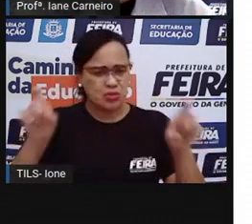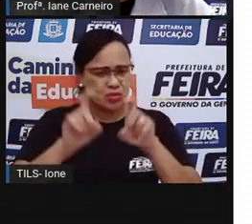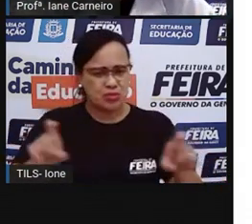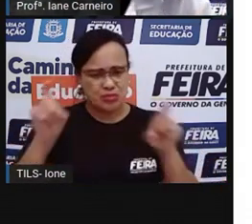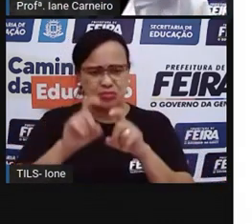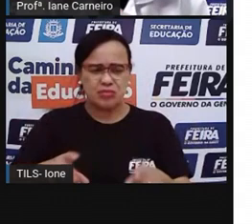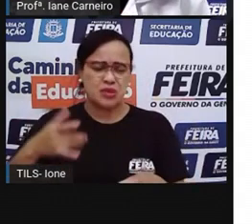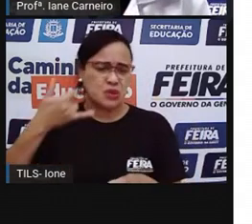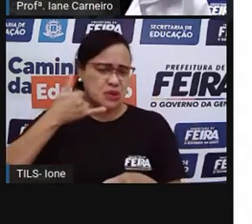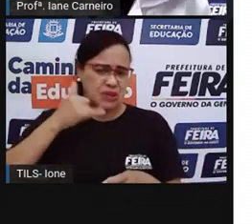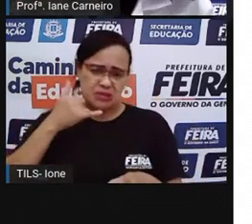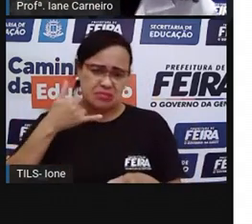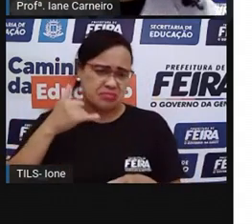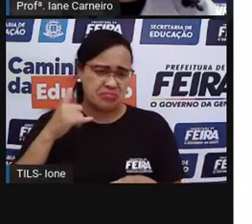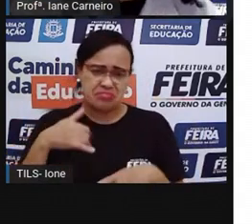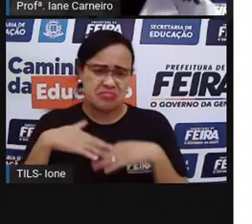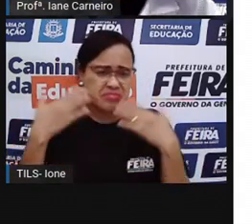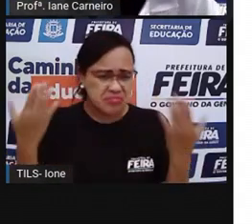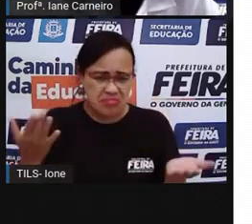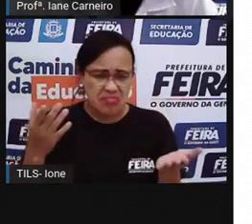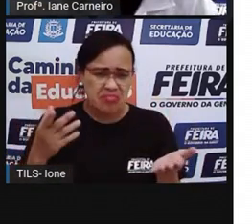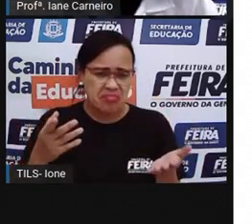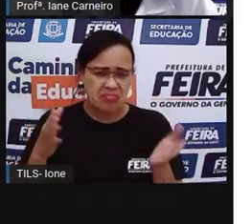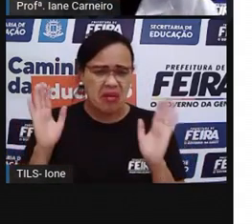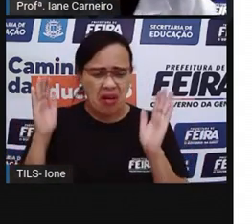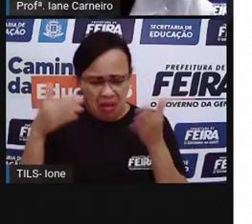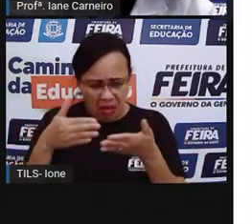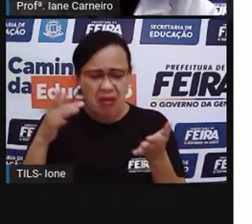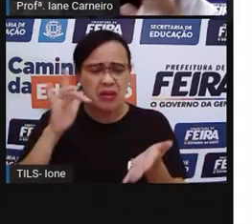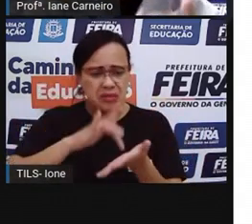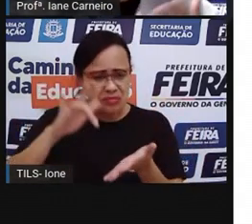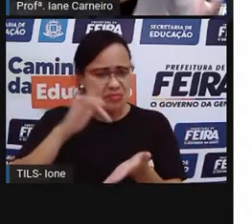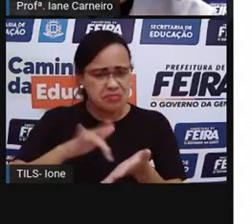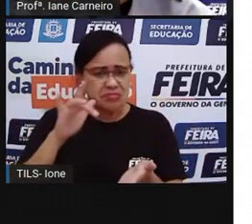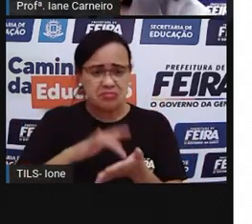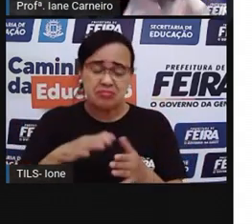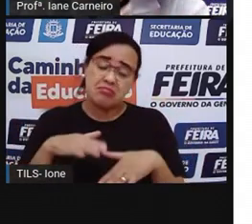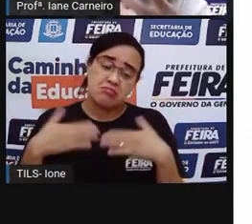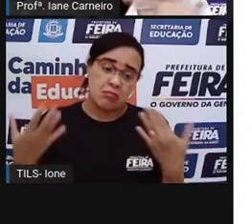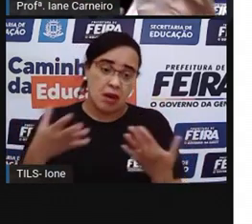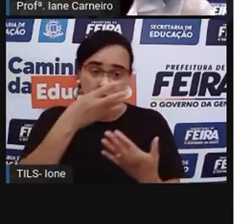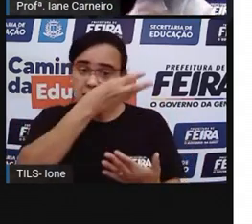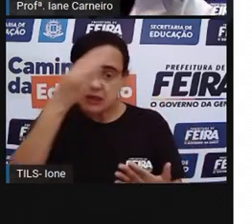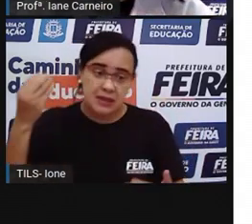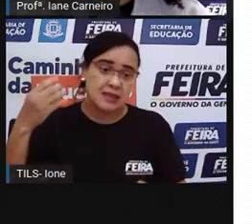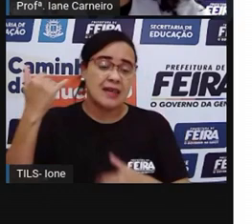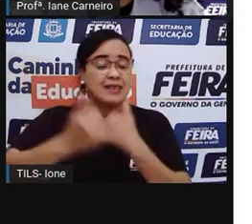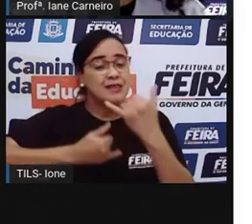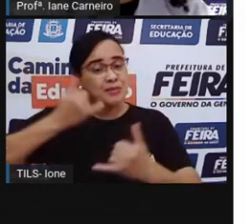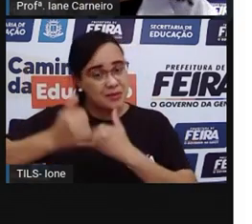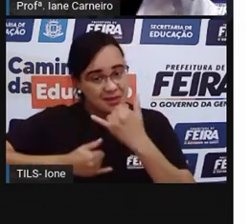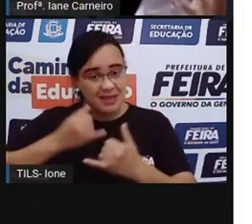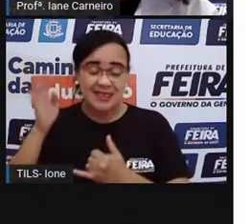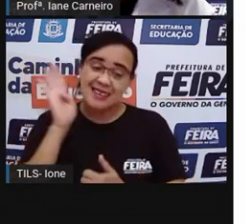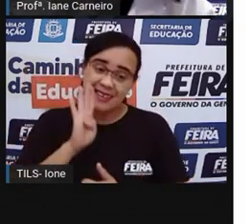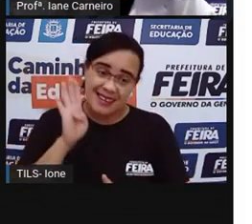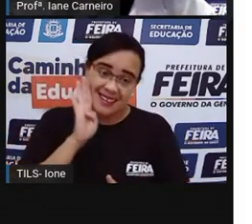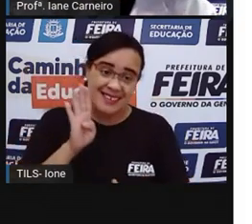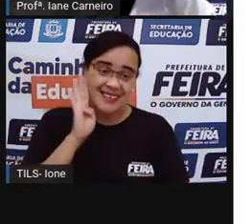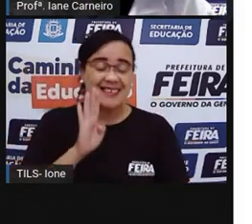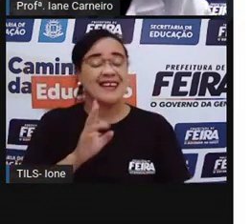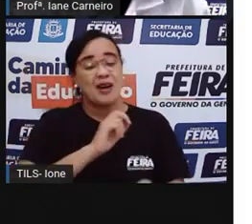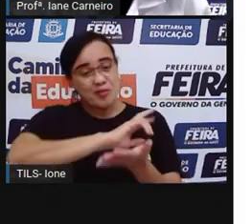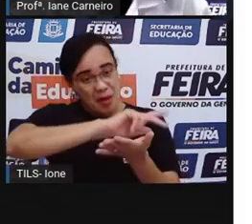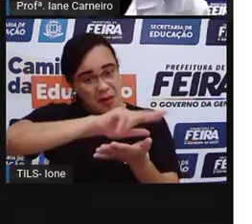sozinho. Ou então a gente está conversando com uma pessoa que mora longe, que não conversa com a gente todos os dias. E com essas